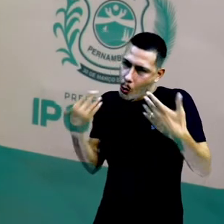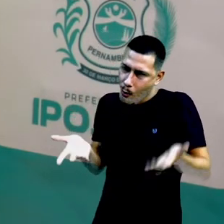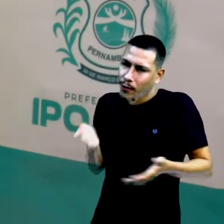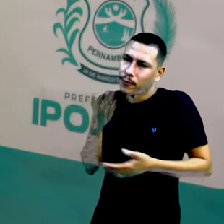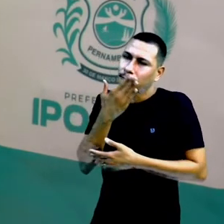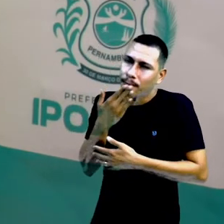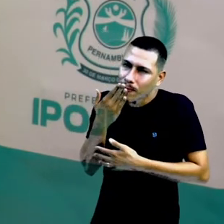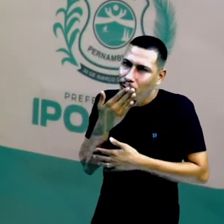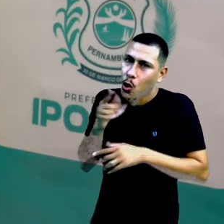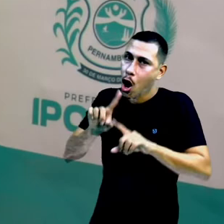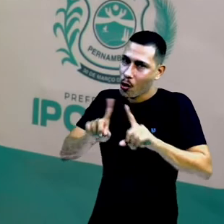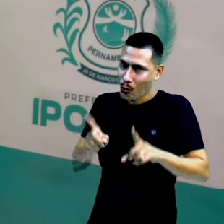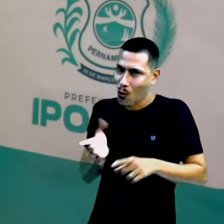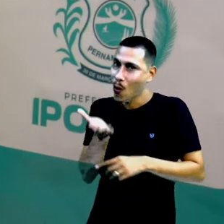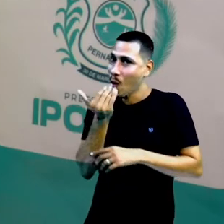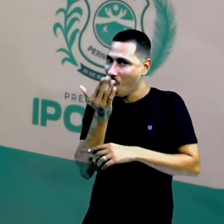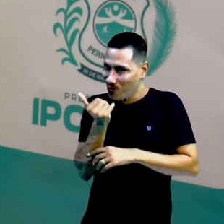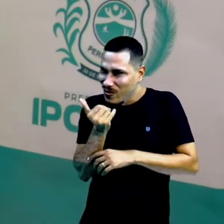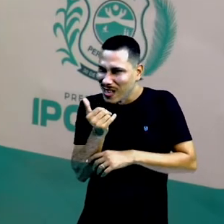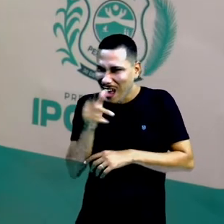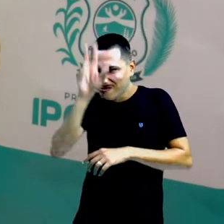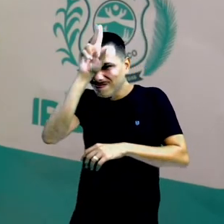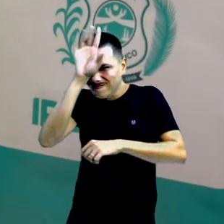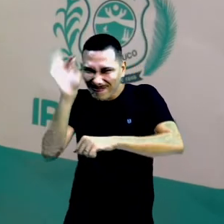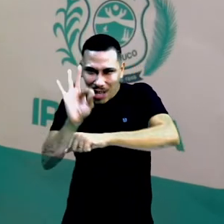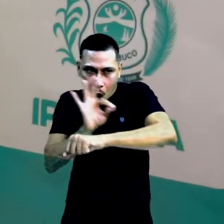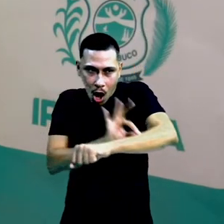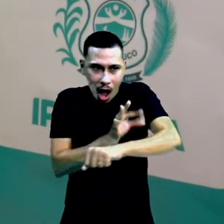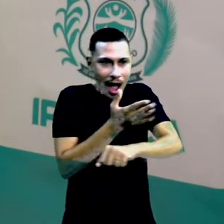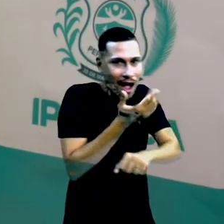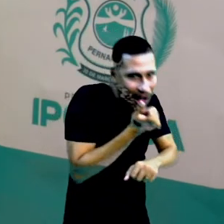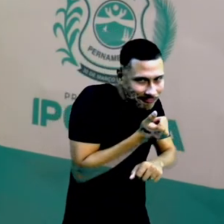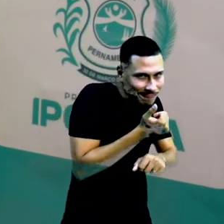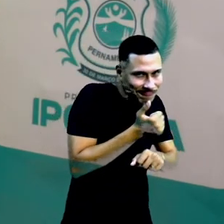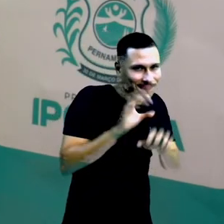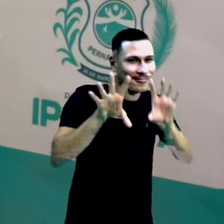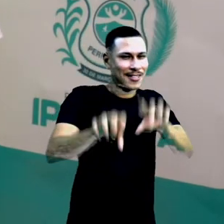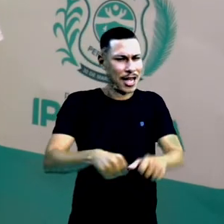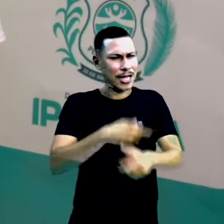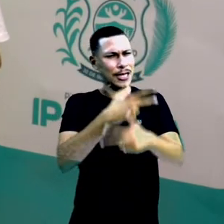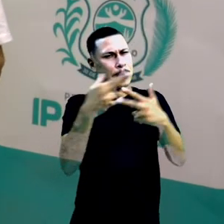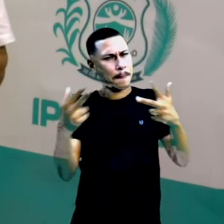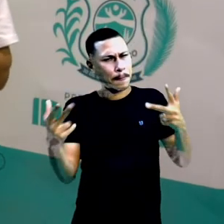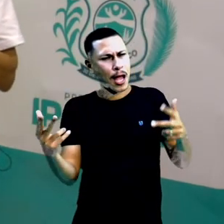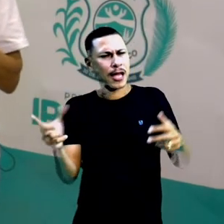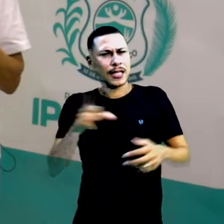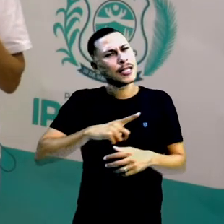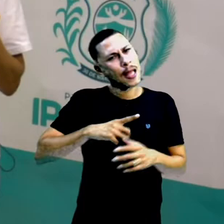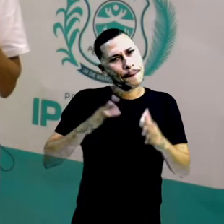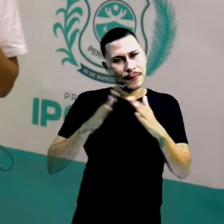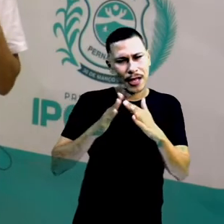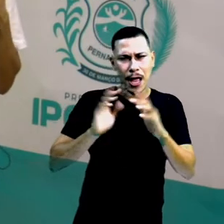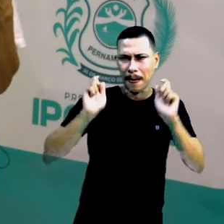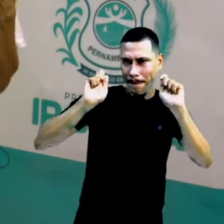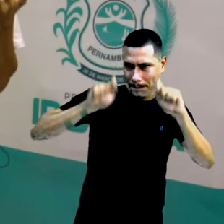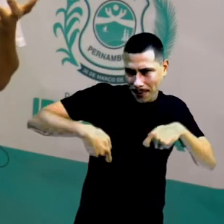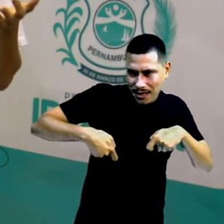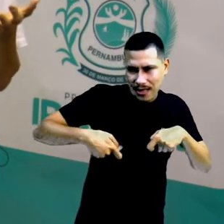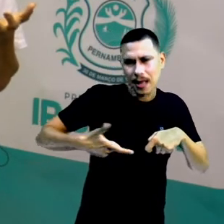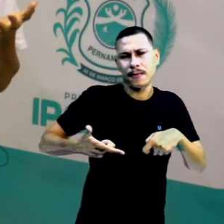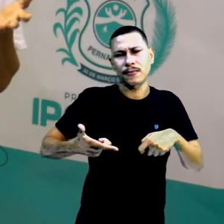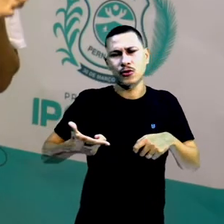comida que nós deixamos, não é assim? Então, são animais que nós temos em casa e que nós precisamos